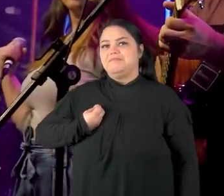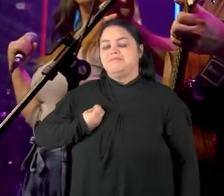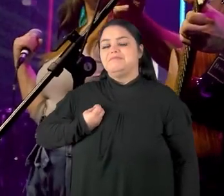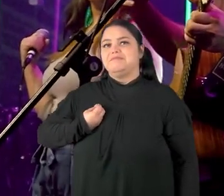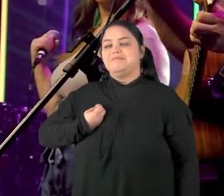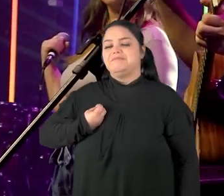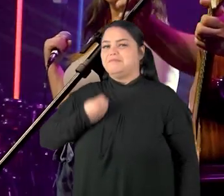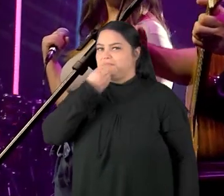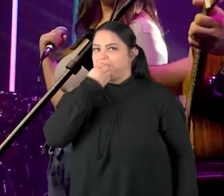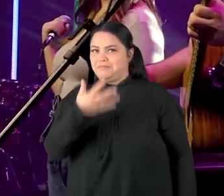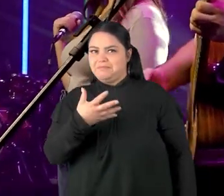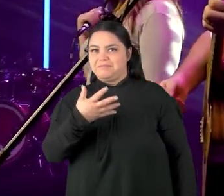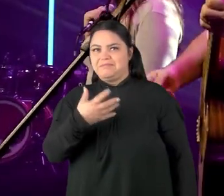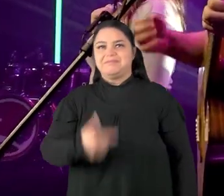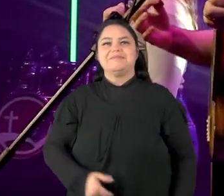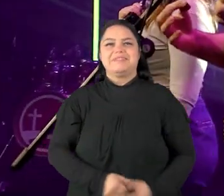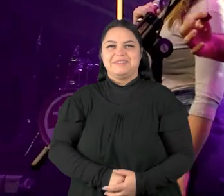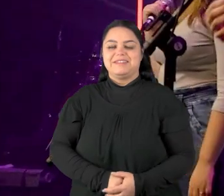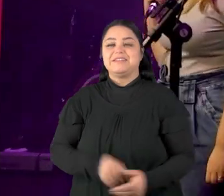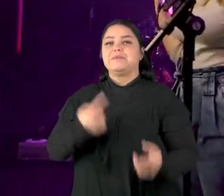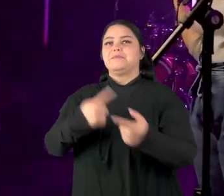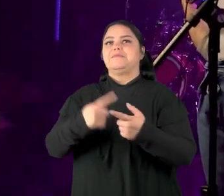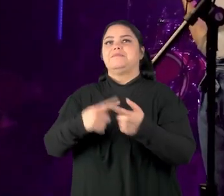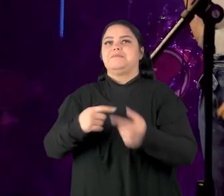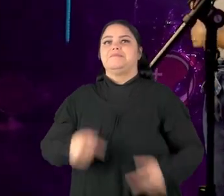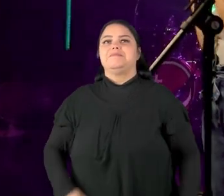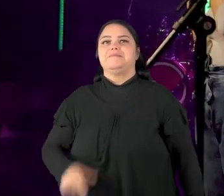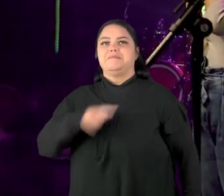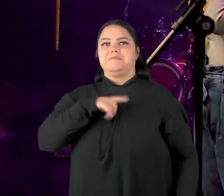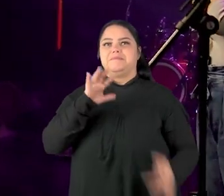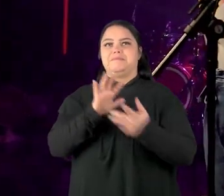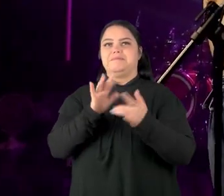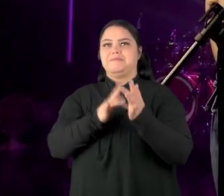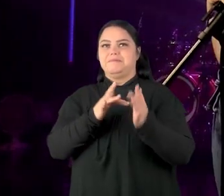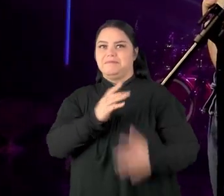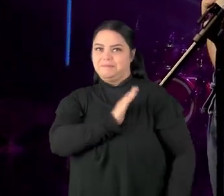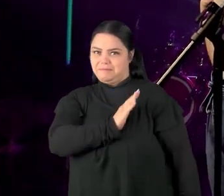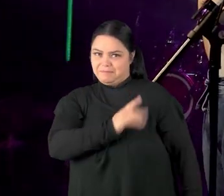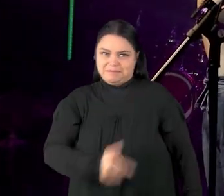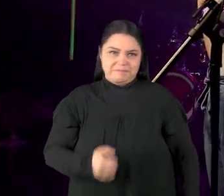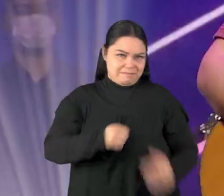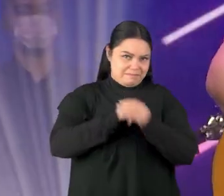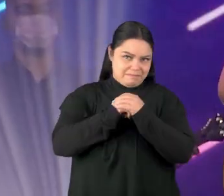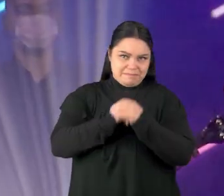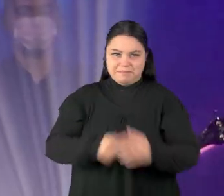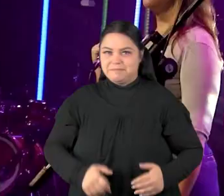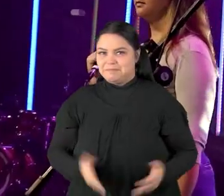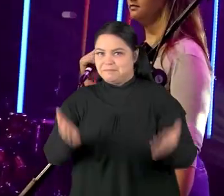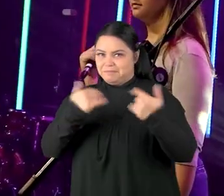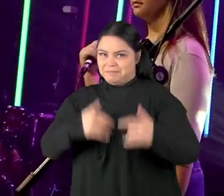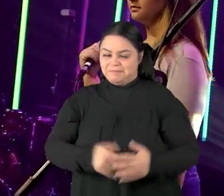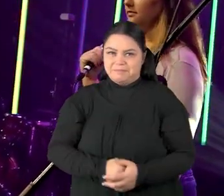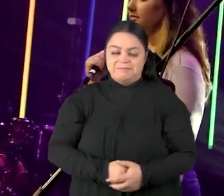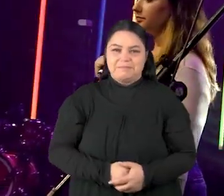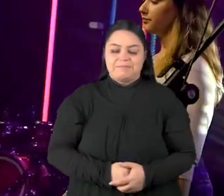é tão boa, mas tão boa. Por quê? Porque a gente tem Jesus no coração. Amém? Vamos lá?